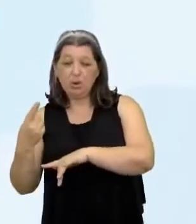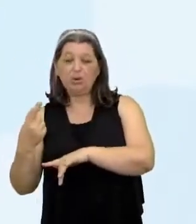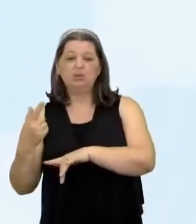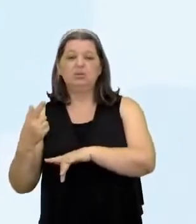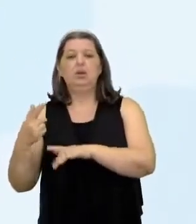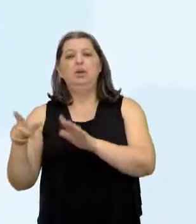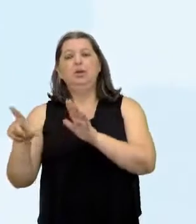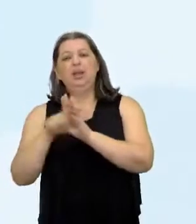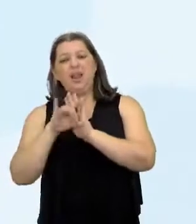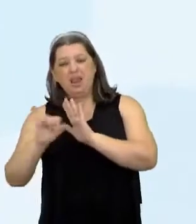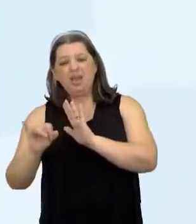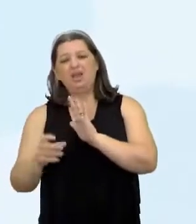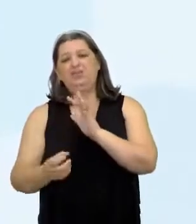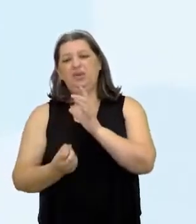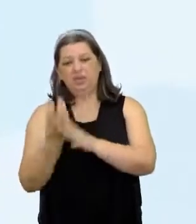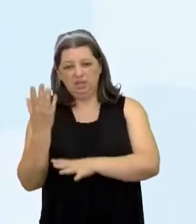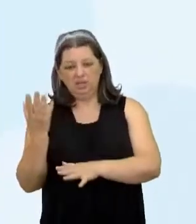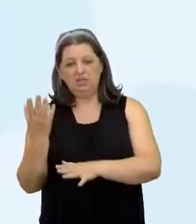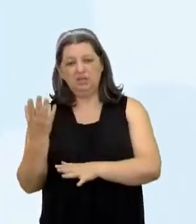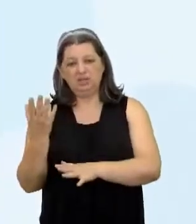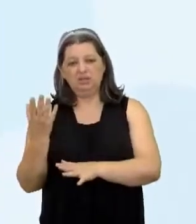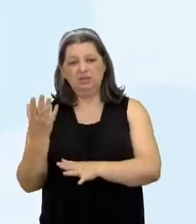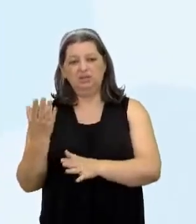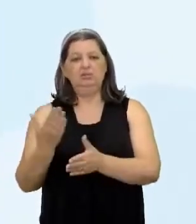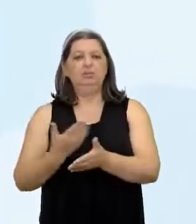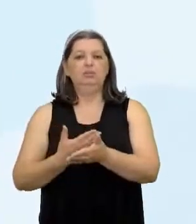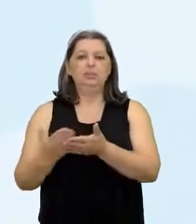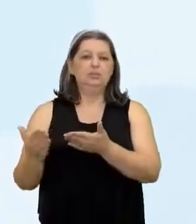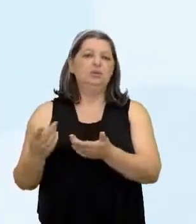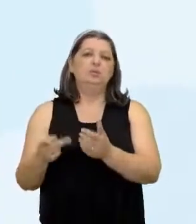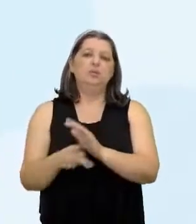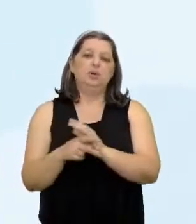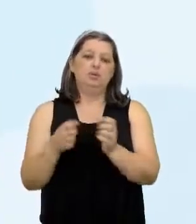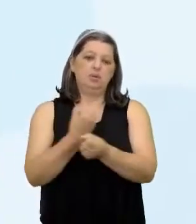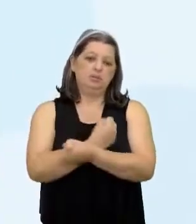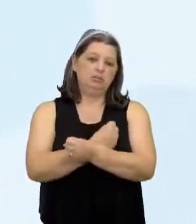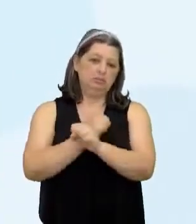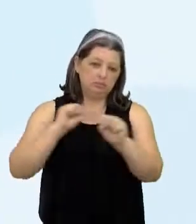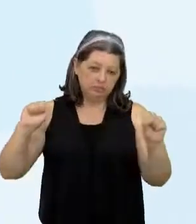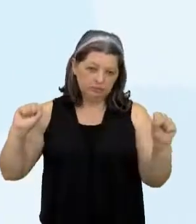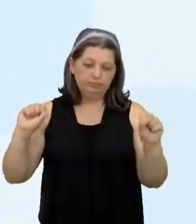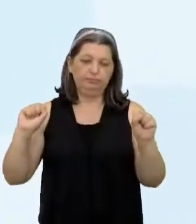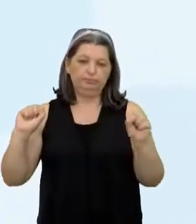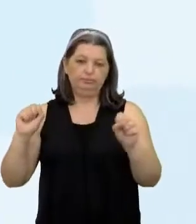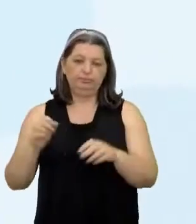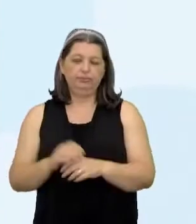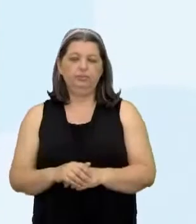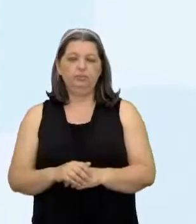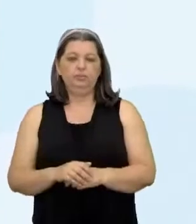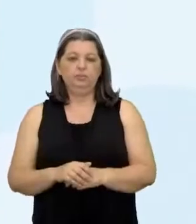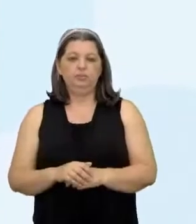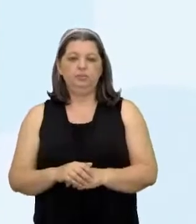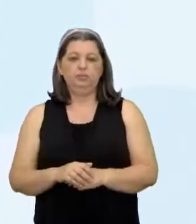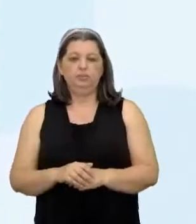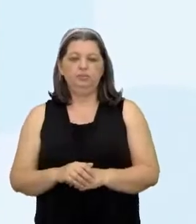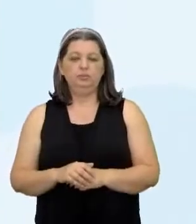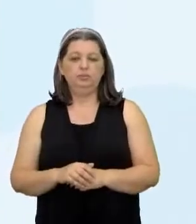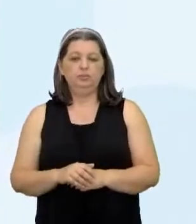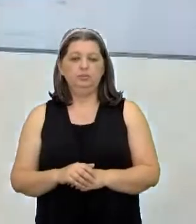causa das leis né E a abolição da escravatura Foi cada vez mais né Sendo